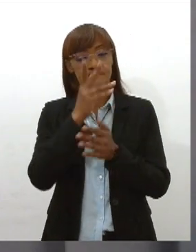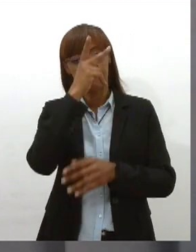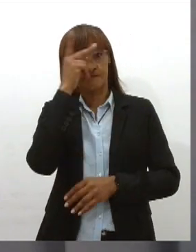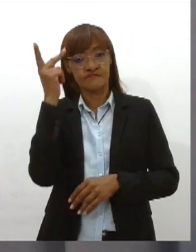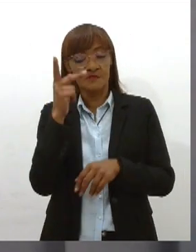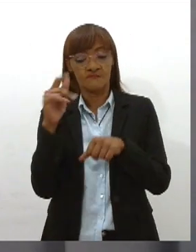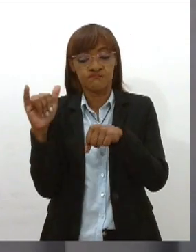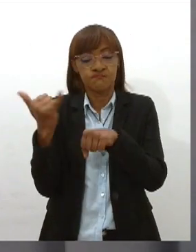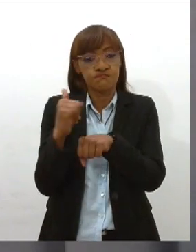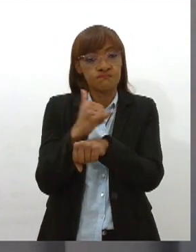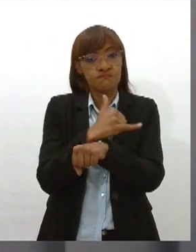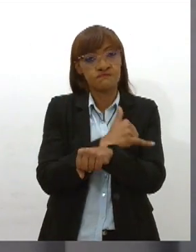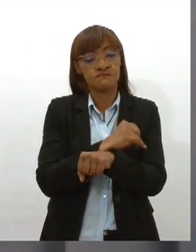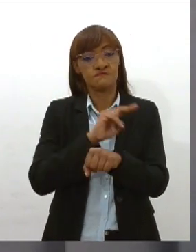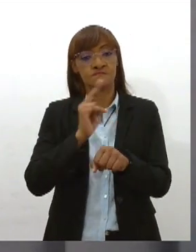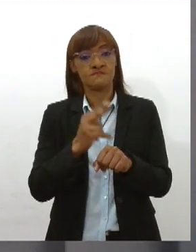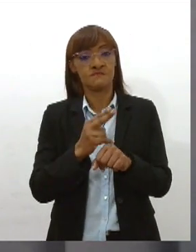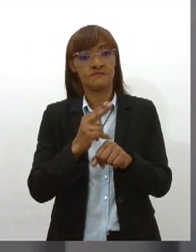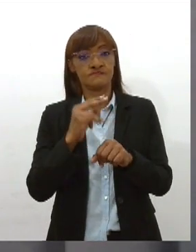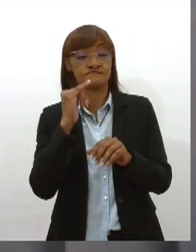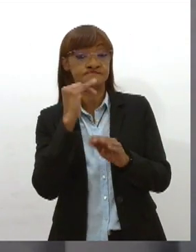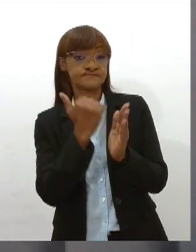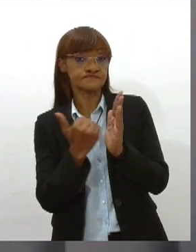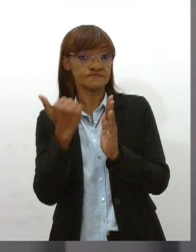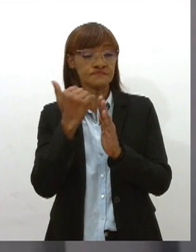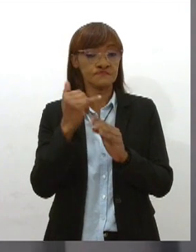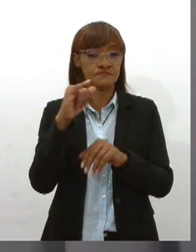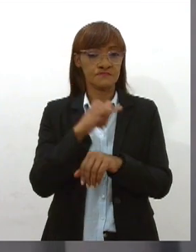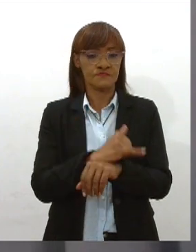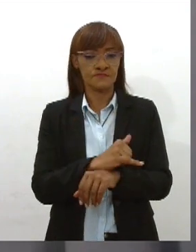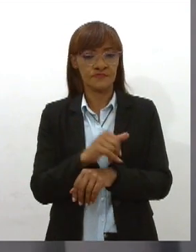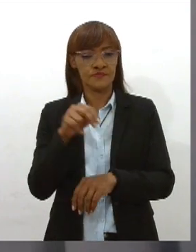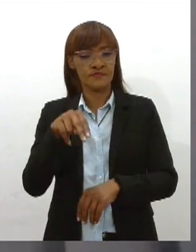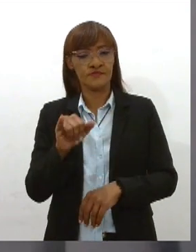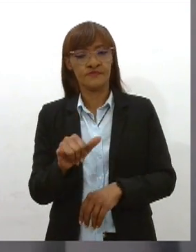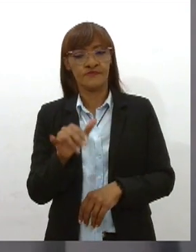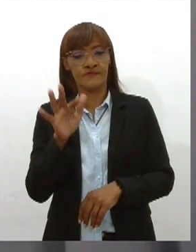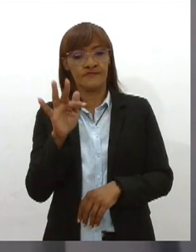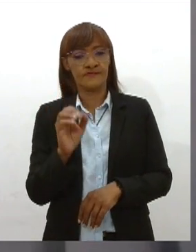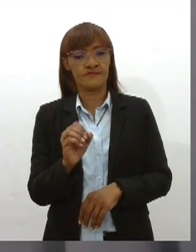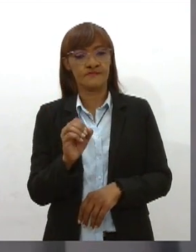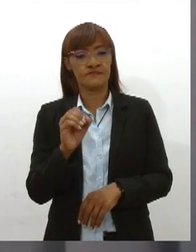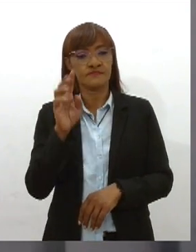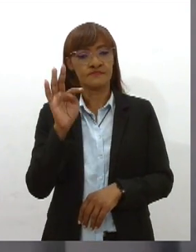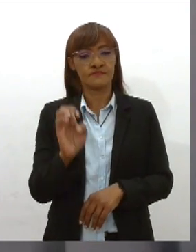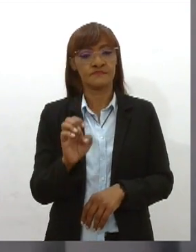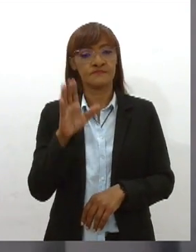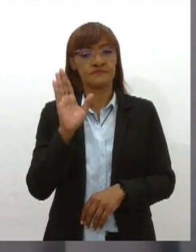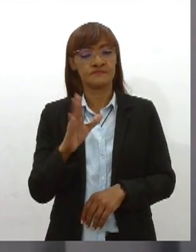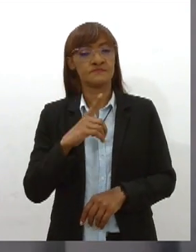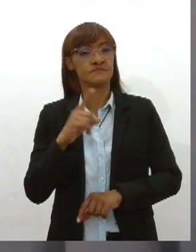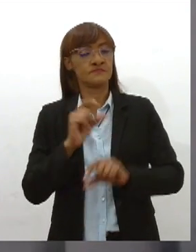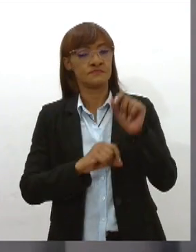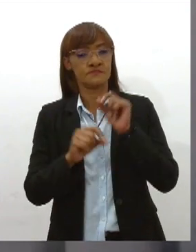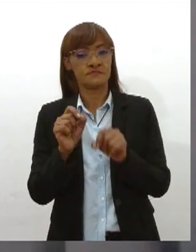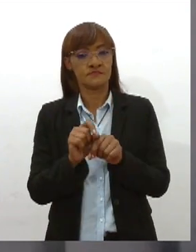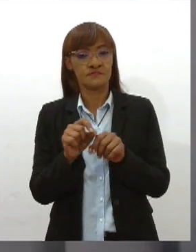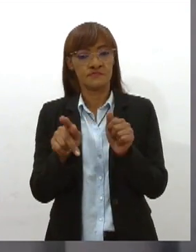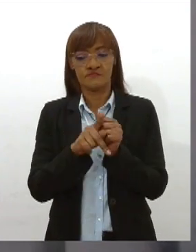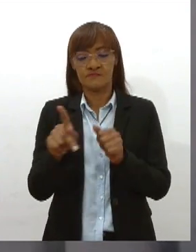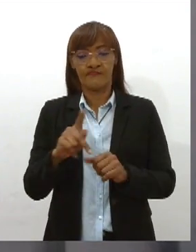ou sobrepeso. Ele chama o IGOV, é uma injeção utilizada em conjunto com uma dieta